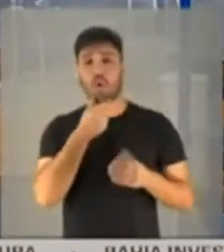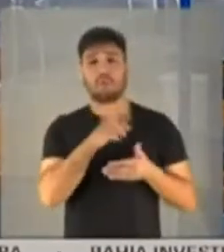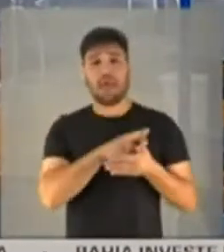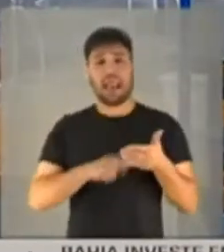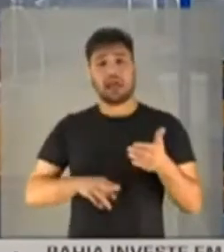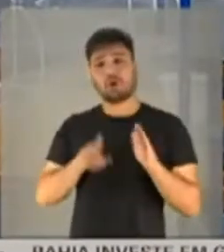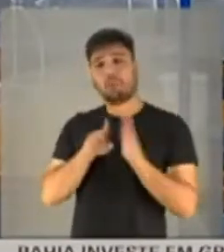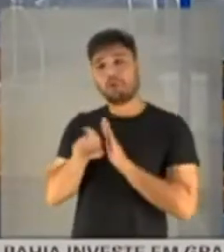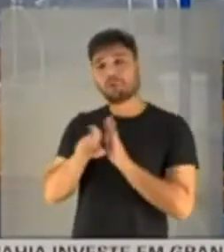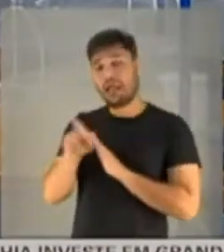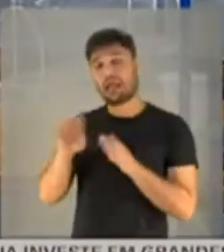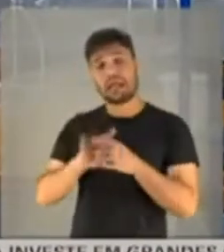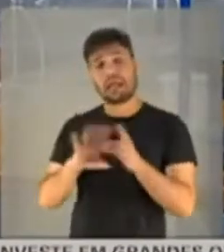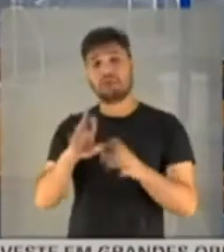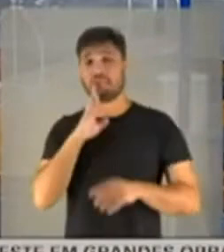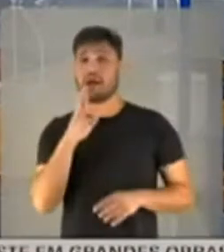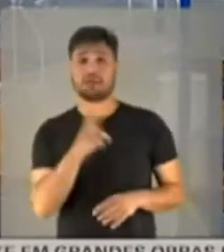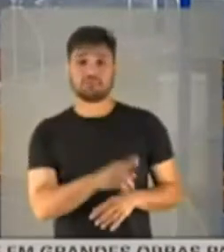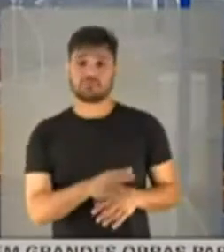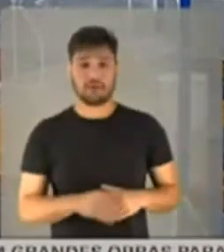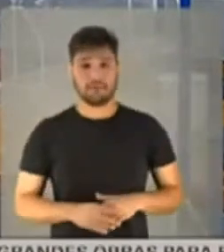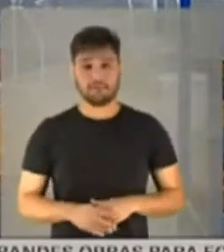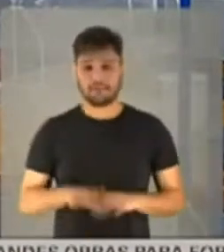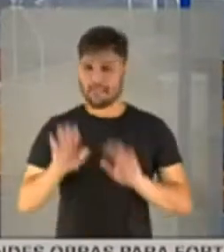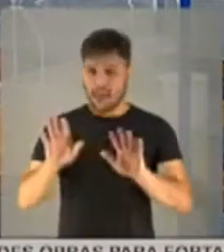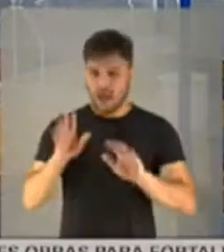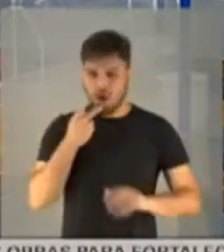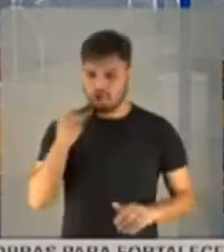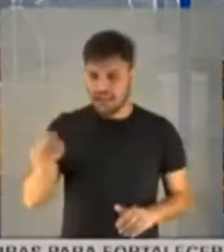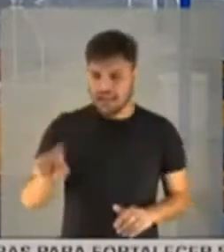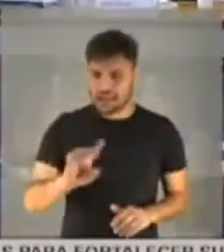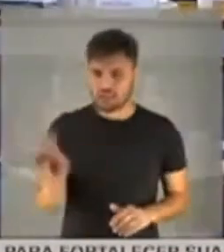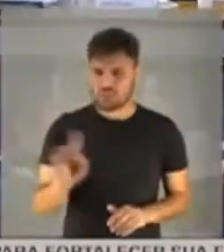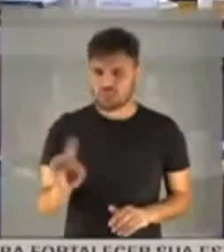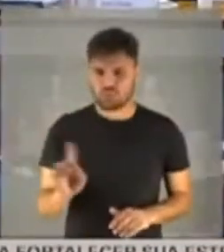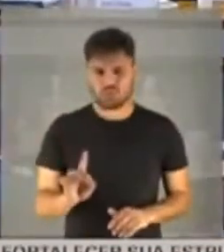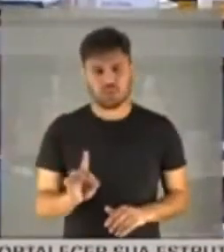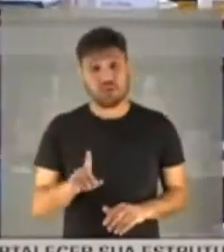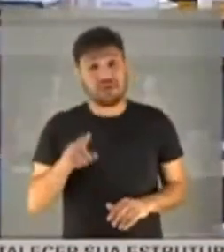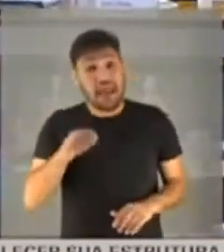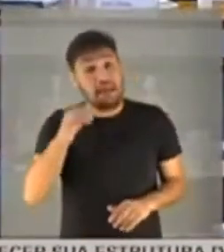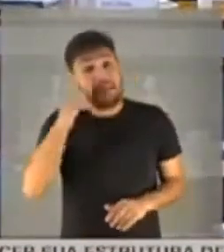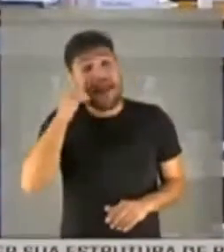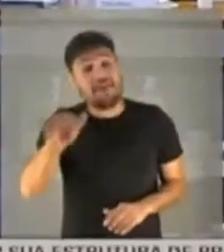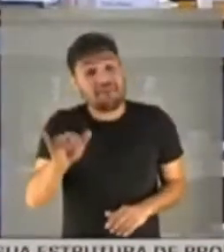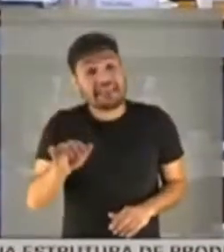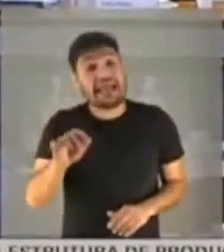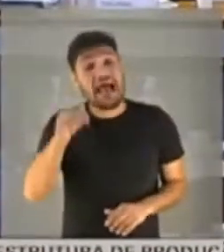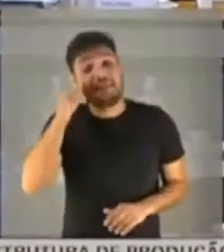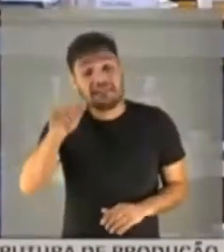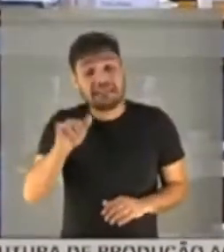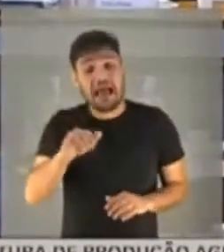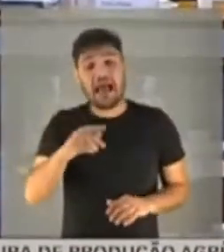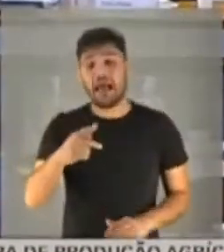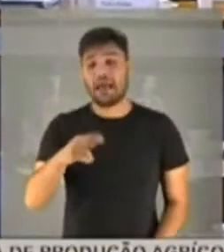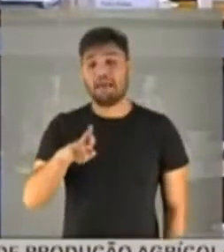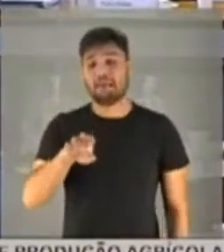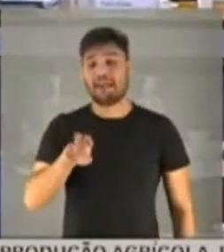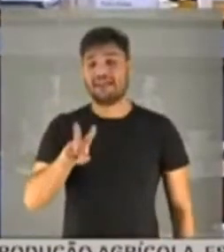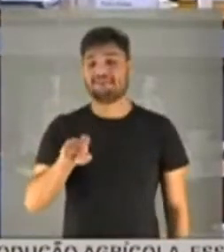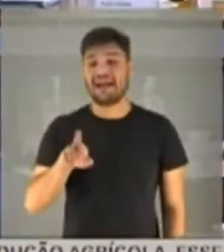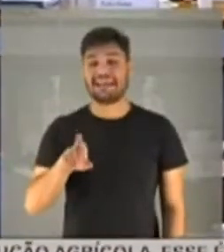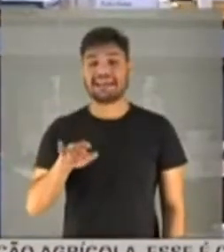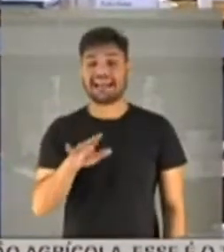acabou de fazer. Senador Fernando, o que eu coloquei não foi isso. Eu disse que para não incorrermos em crime de prevaricação